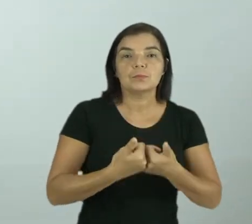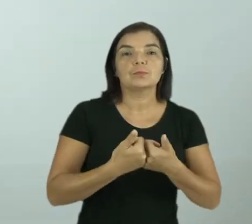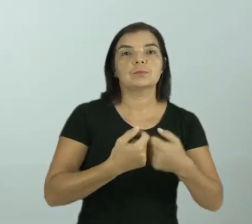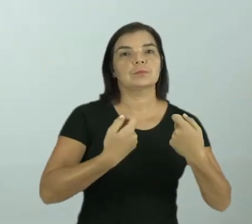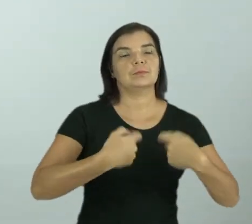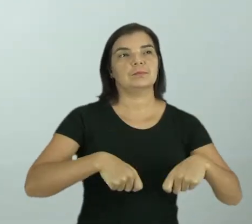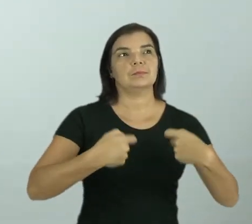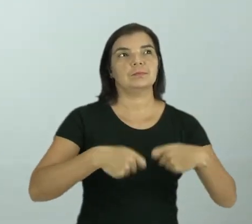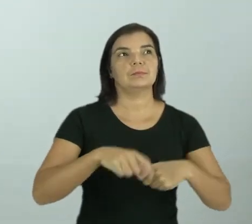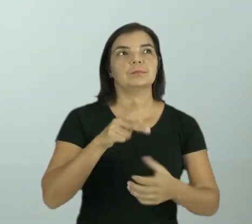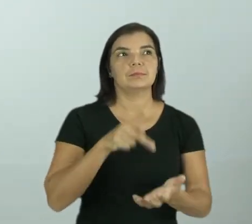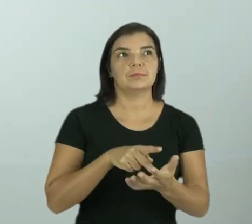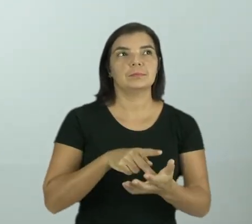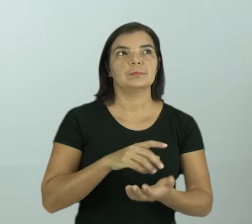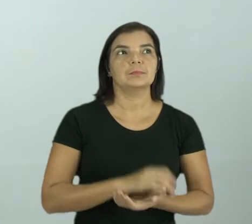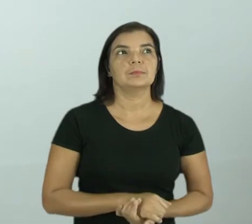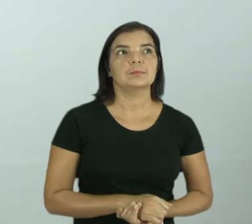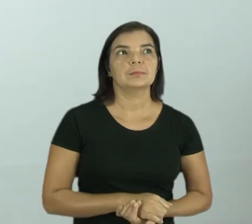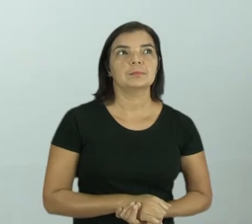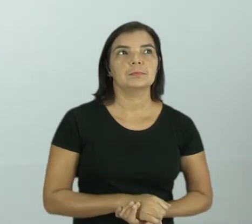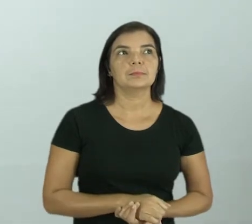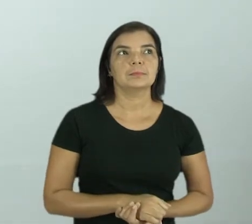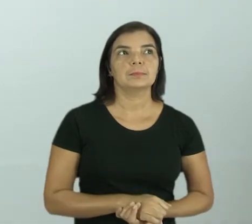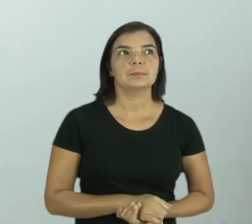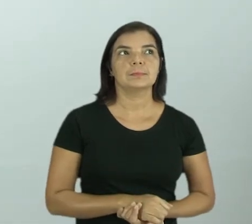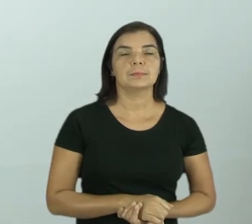necessidade, não é mesmo? Vamos lá.